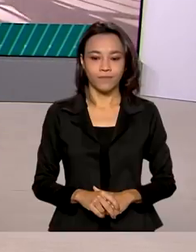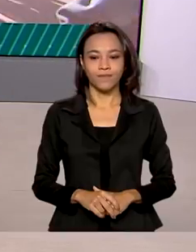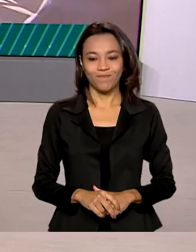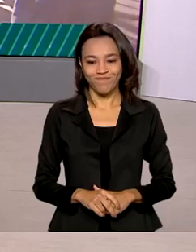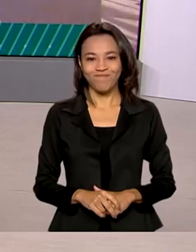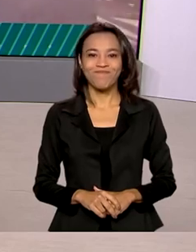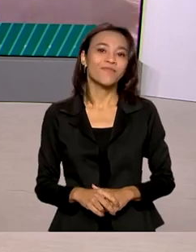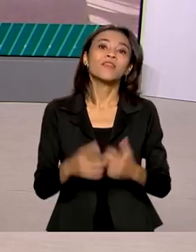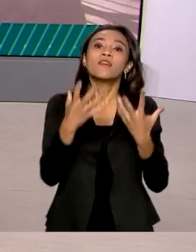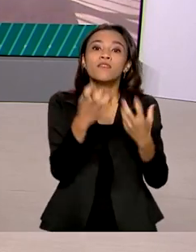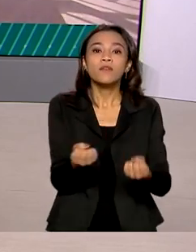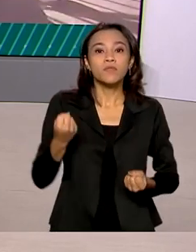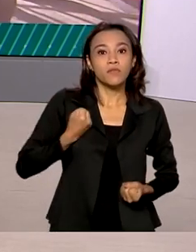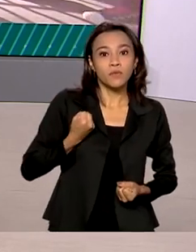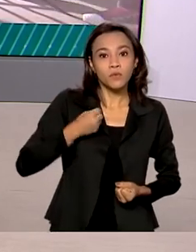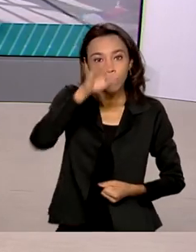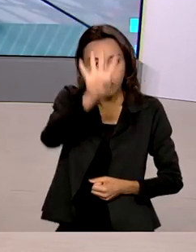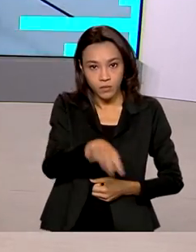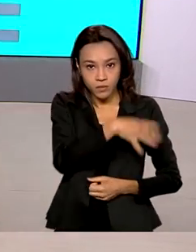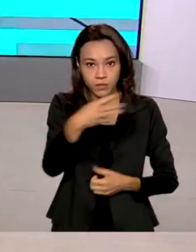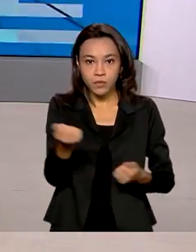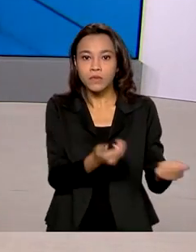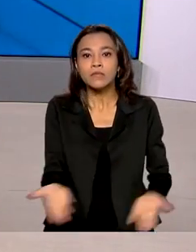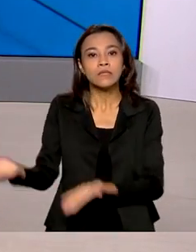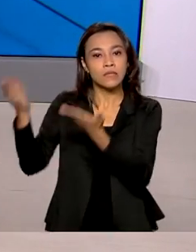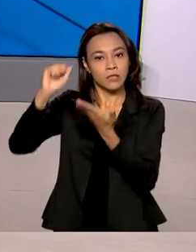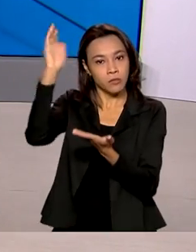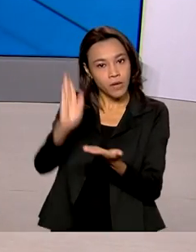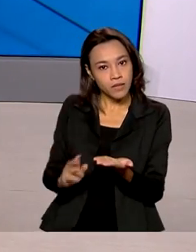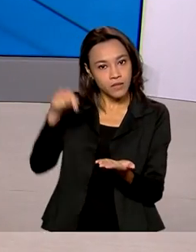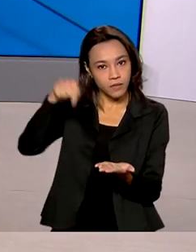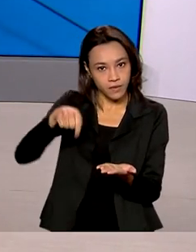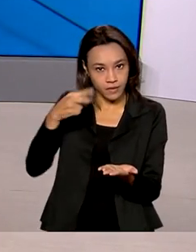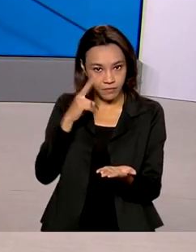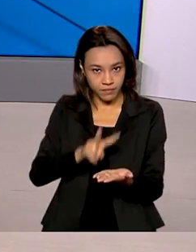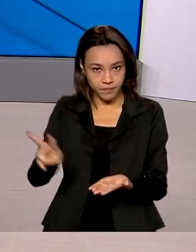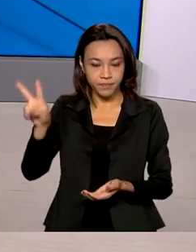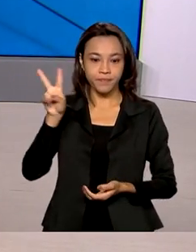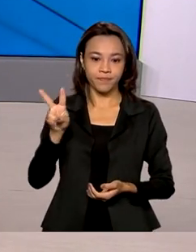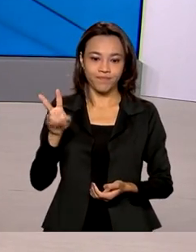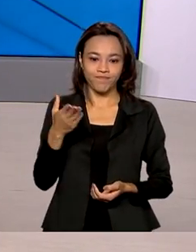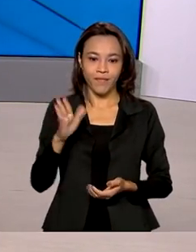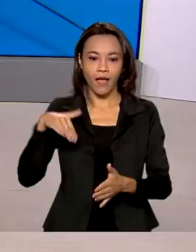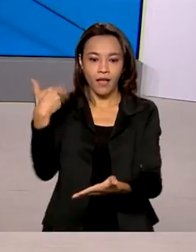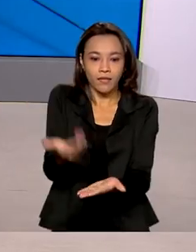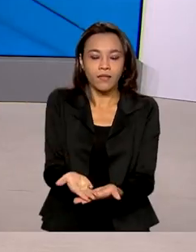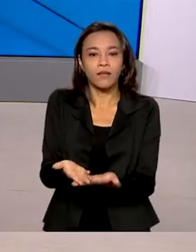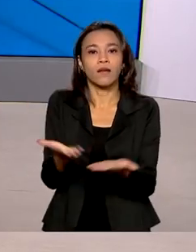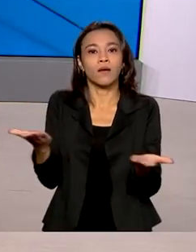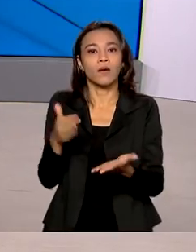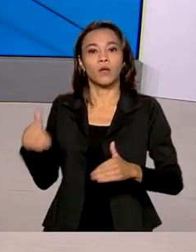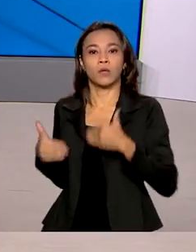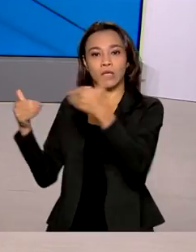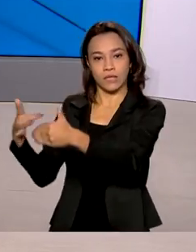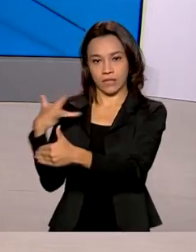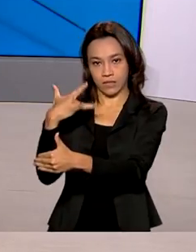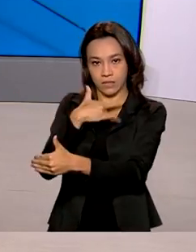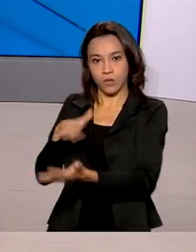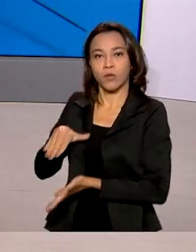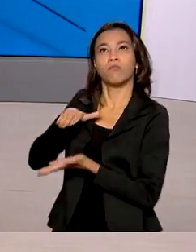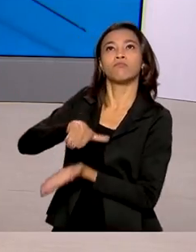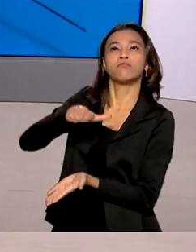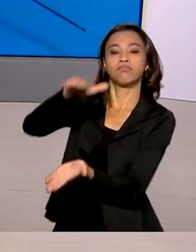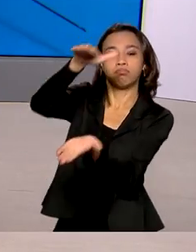Vamos ver os números da vacinação no Brasil contra a Covid-19 aqui no telão? Olha, até agora o Ministério da Saúde distribuiu